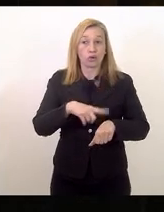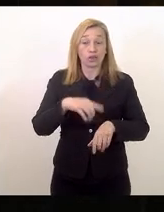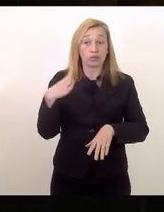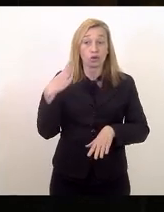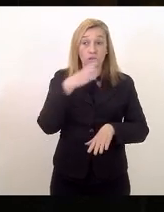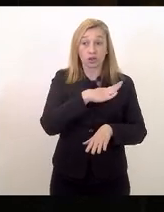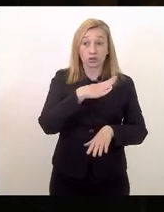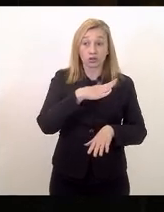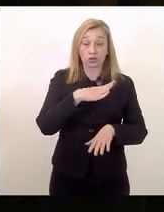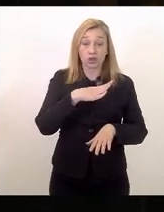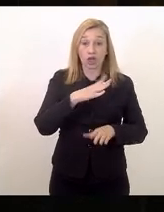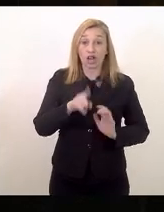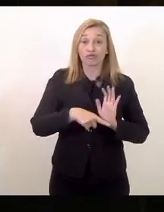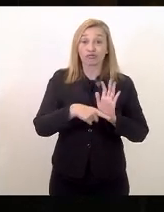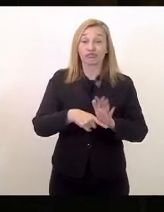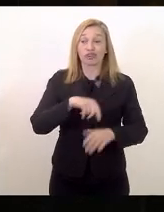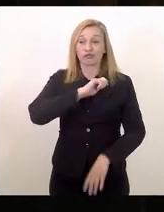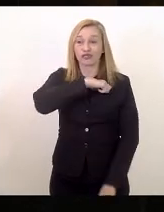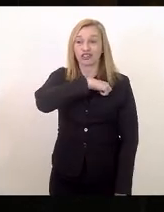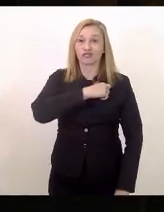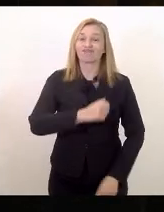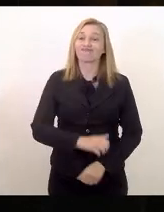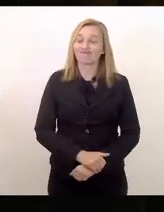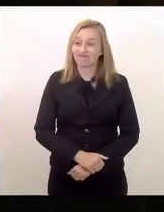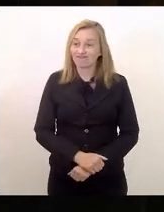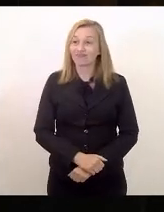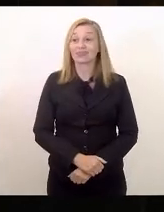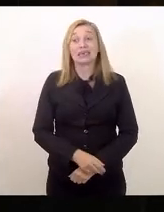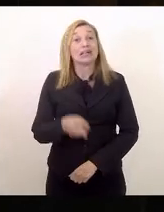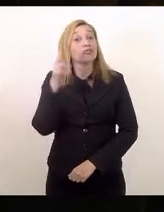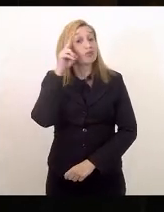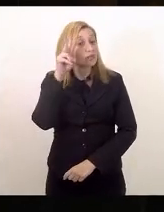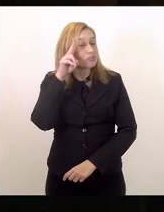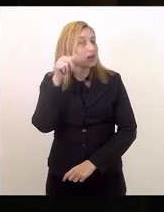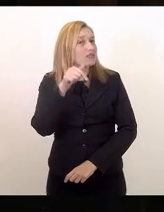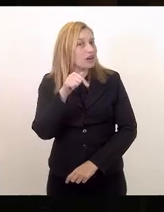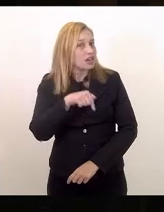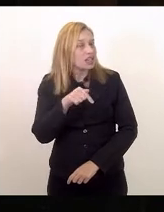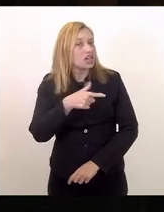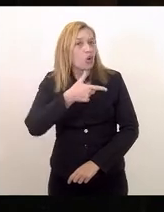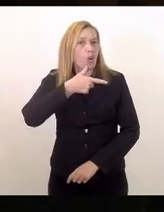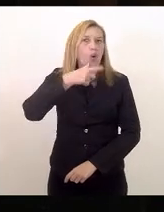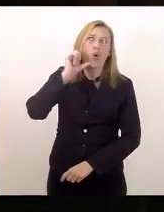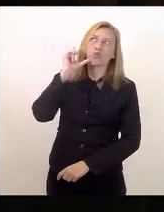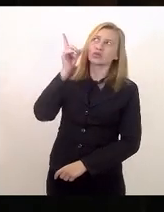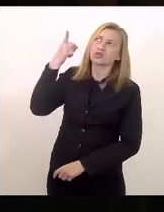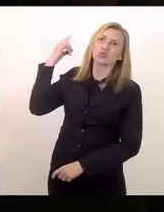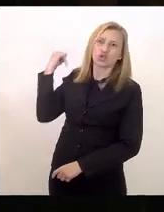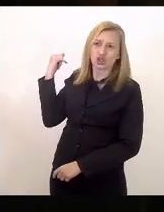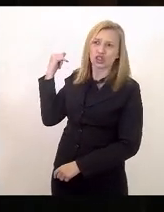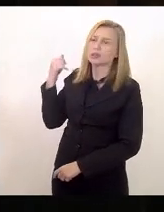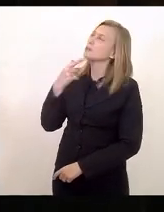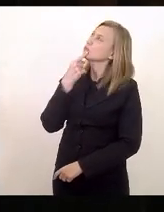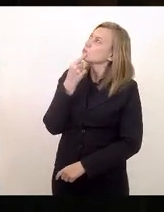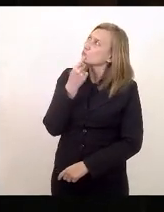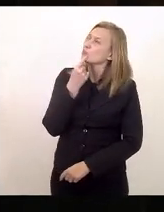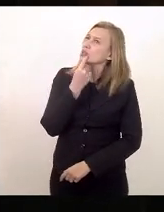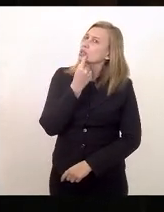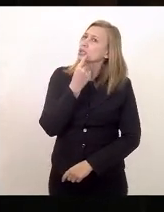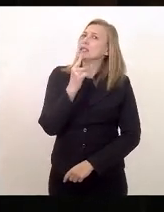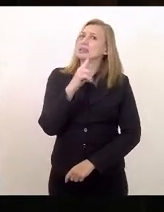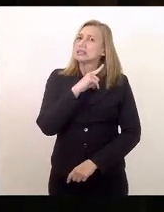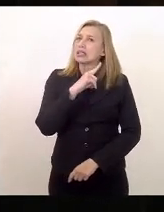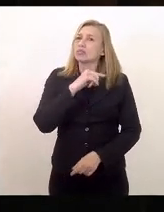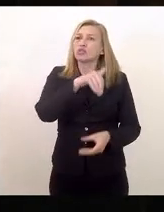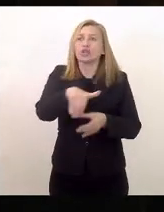regime de recuperação fiscal. Eu lembrava aqui no dia de ontem, senhora presidente, que nós temos